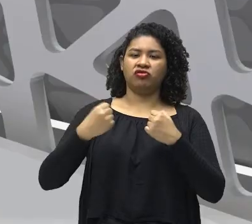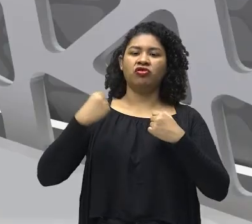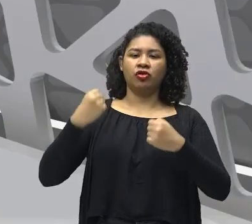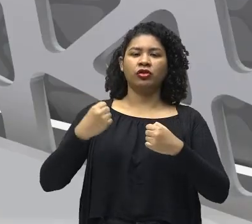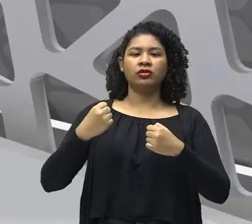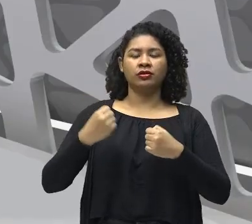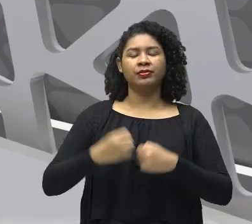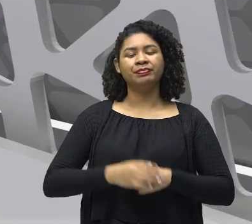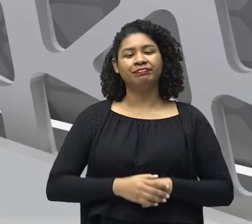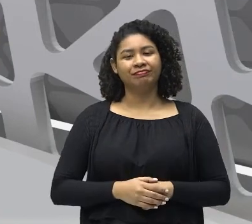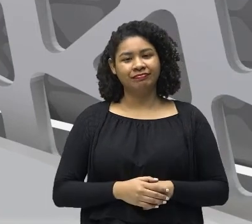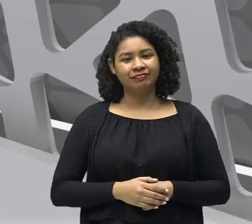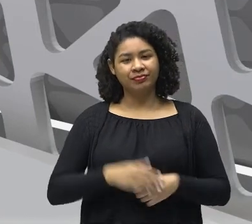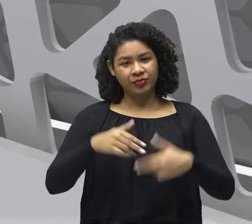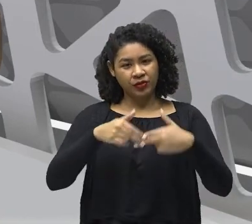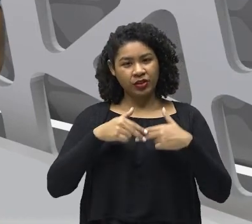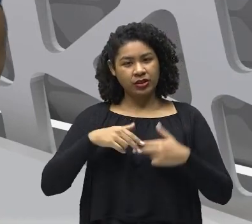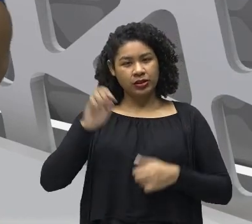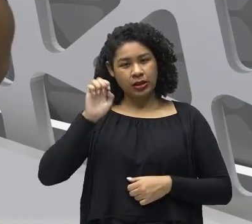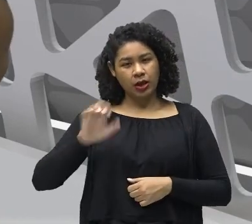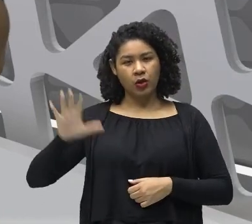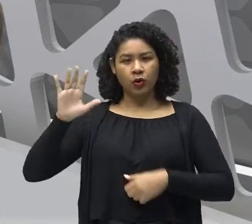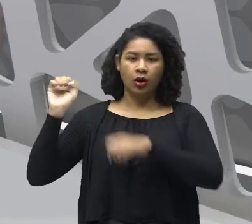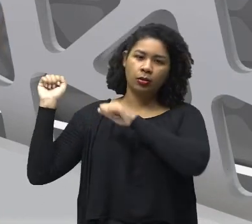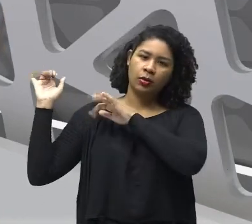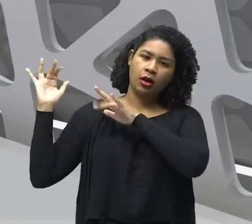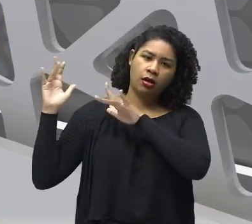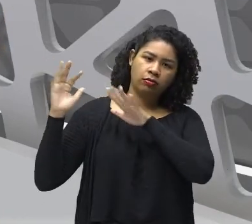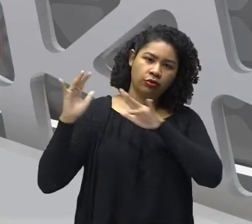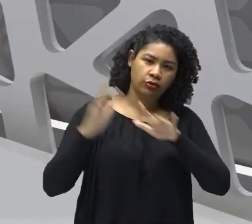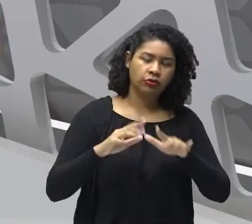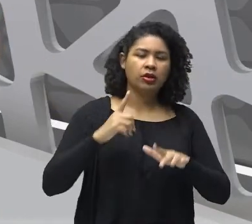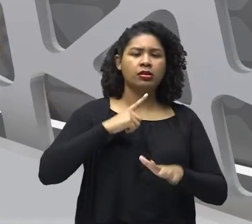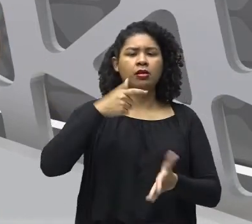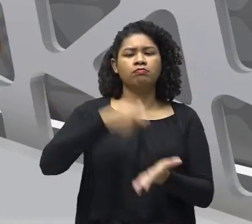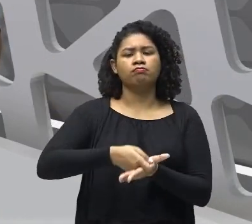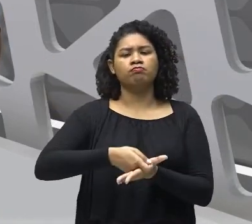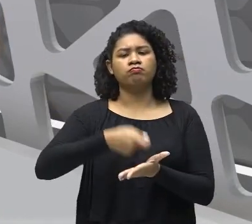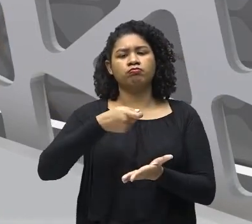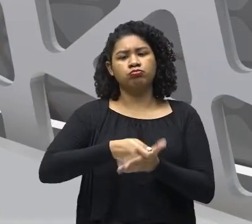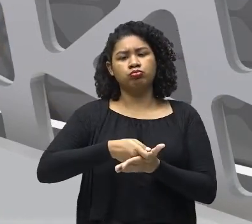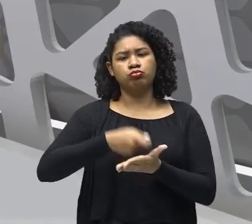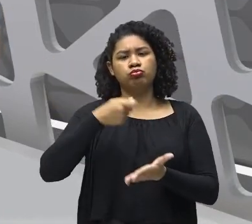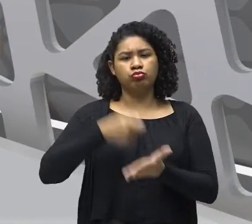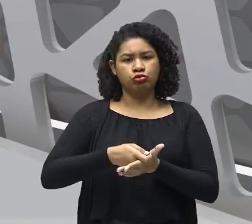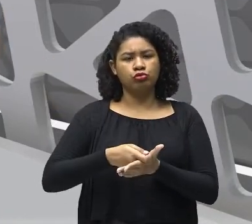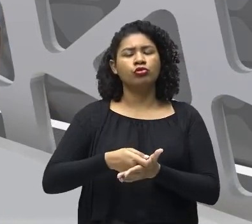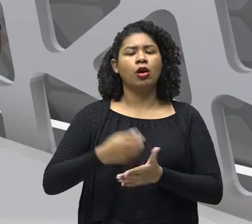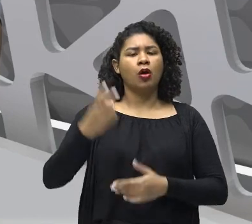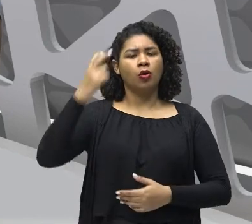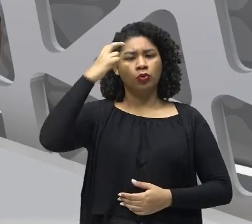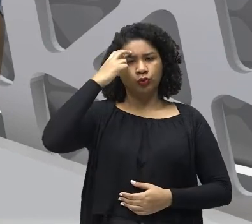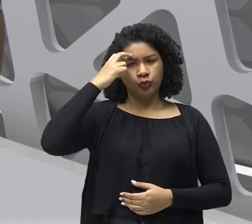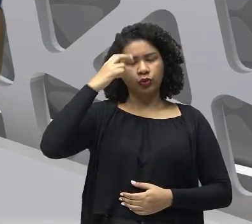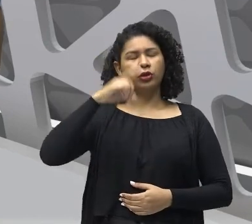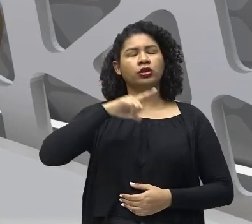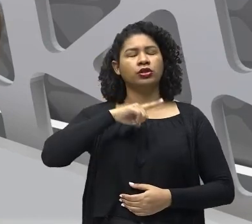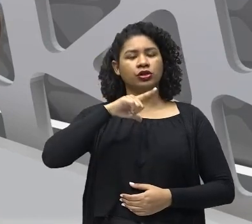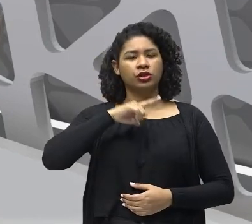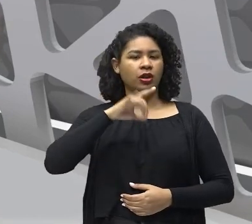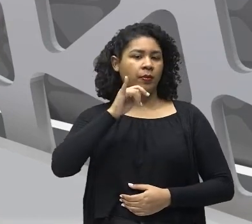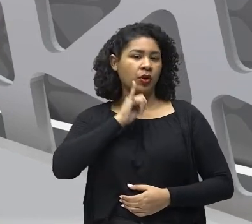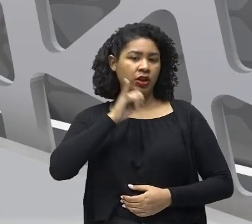chegada Do europeu Nós vamos ter As imposições Culturais Que são De